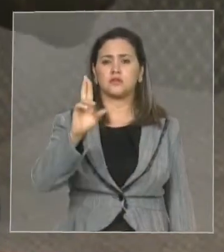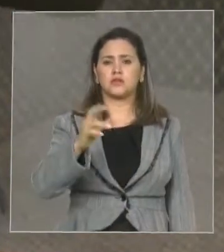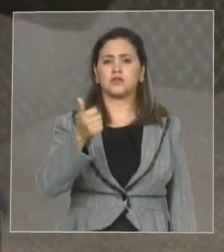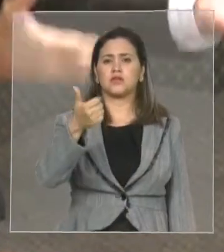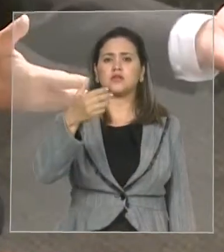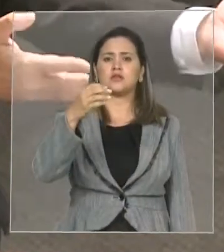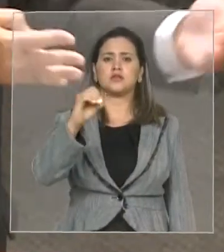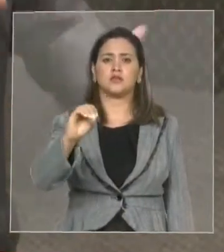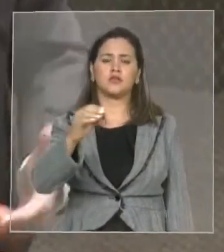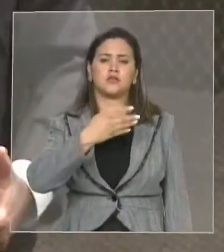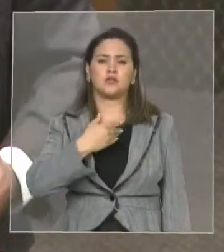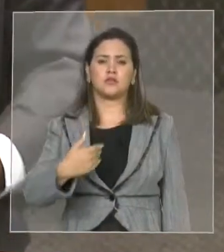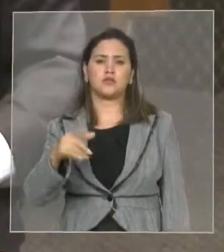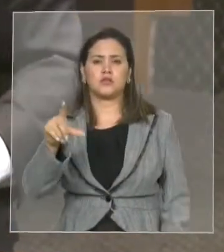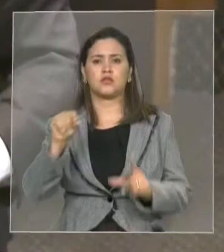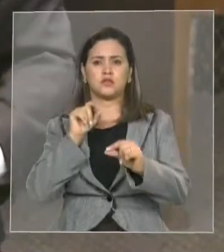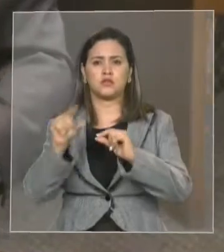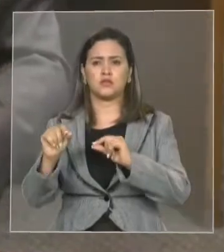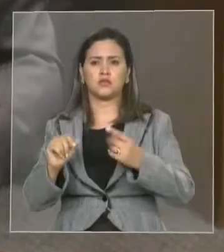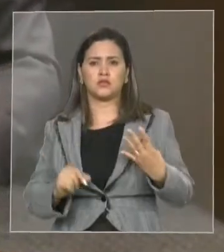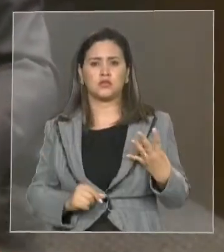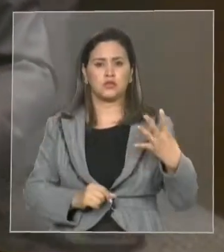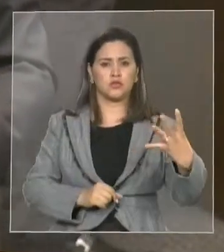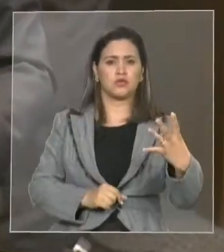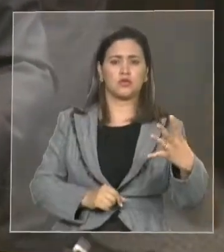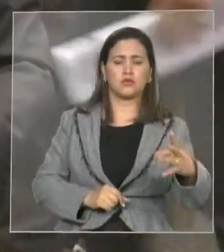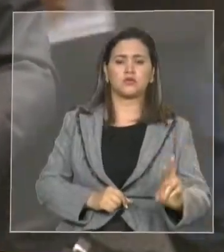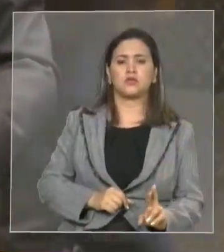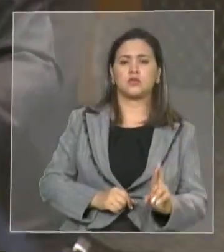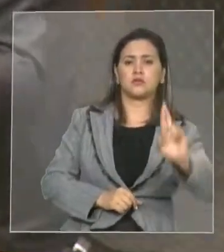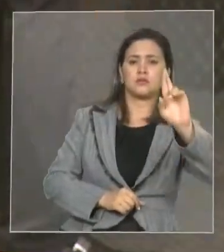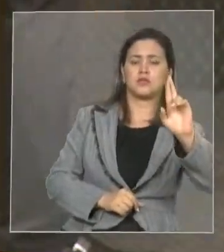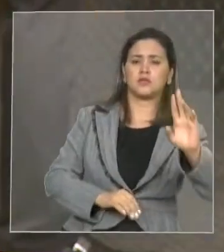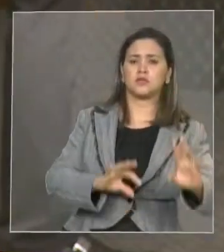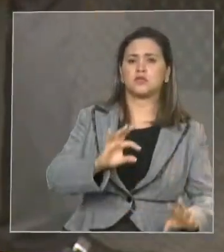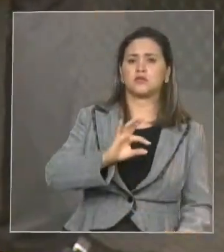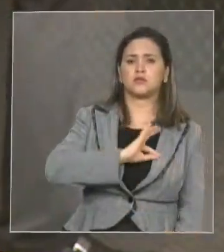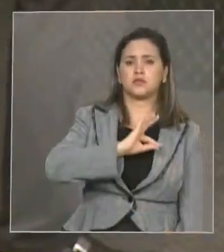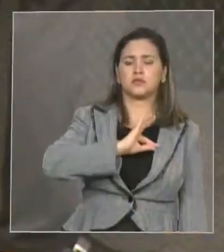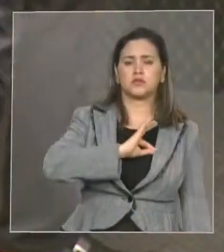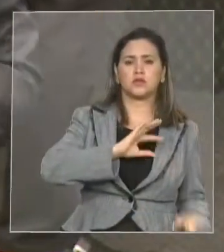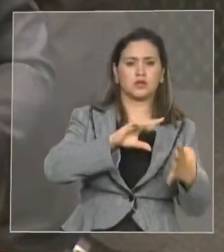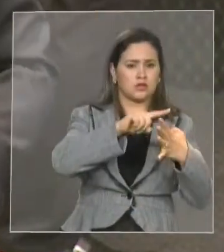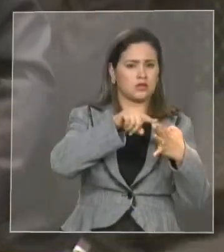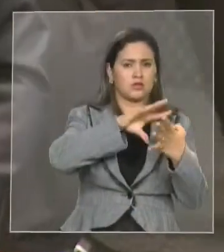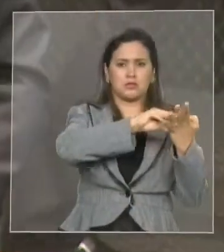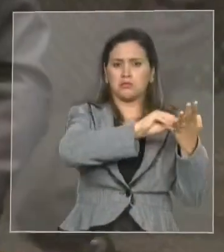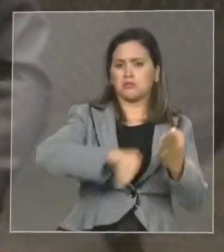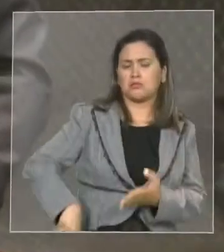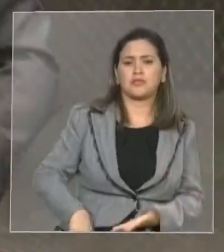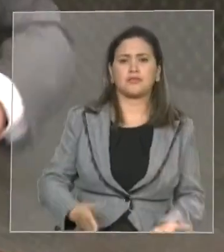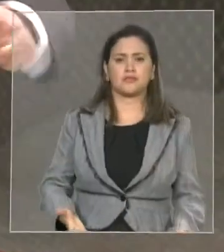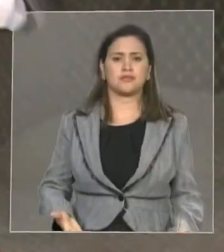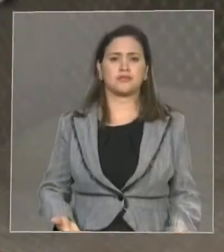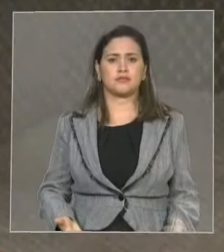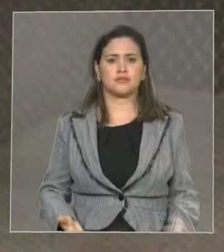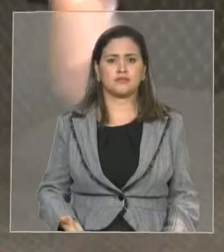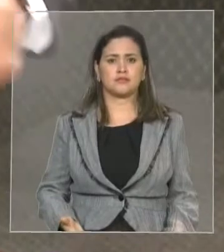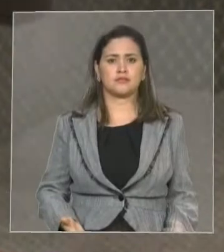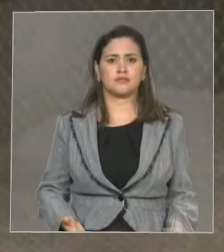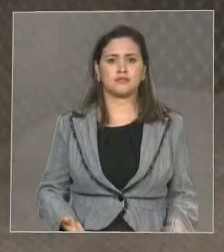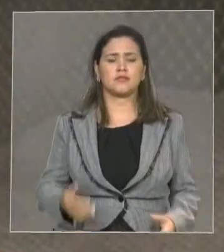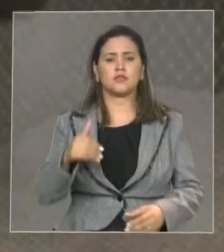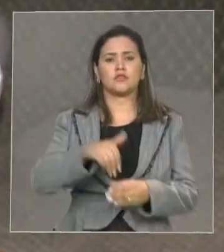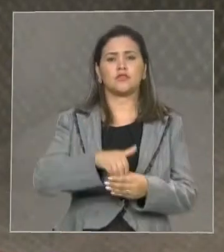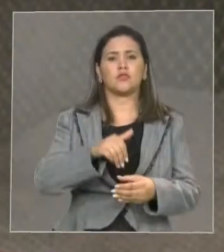o governo escolhe, 4 apenas são representantes dos policiais. Vamos retirar os 4 representantes dos policiais que, em termos